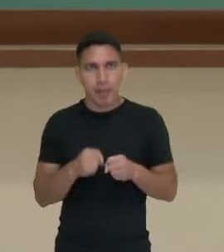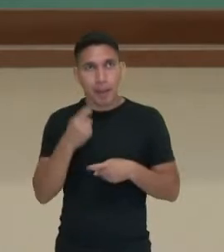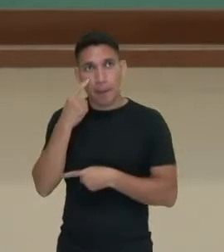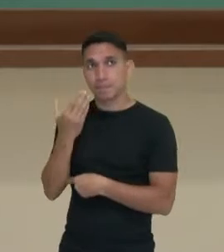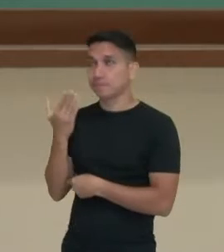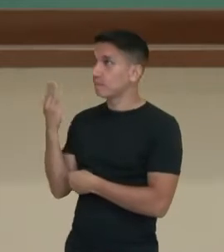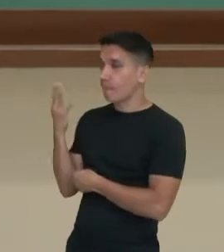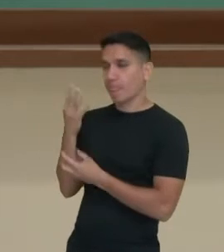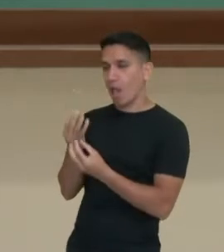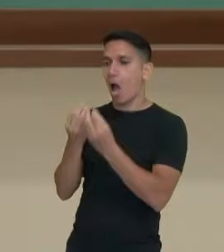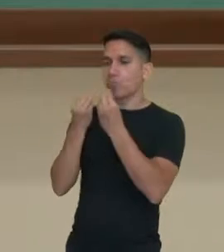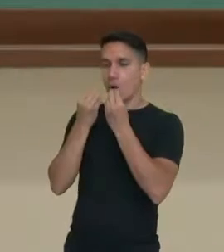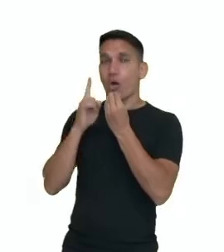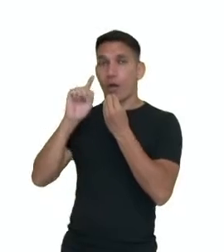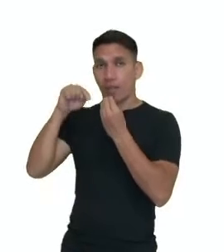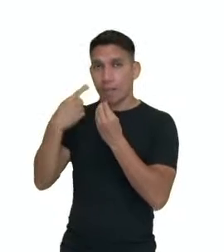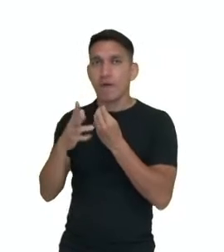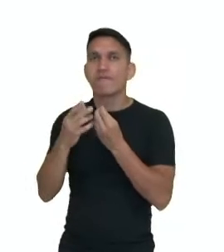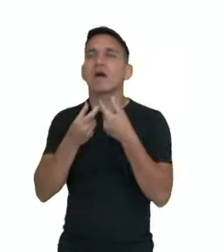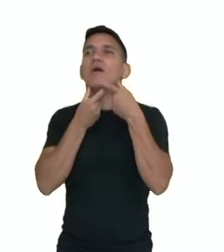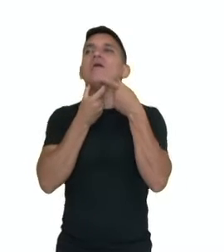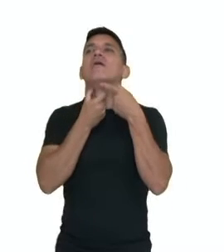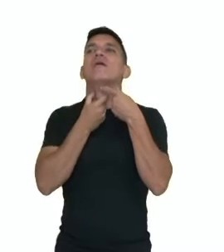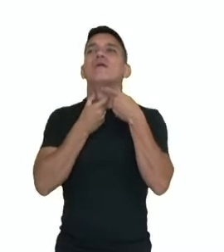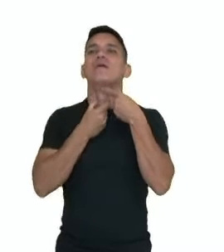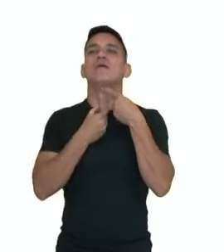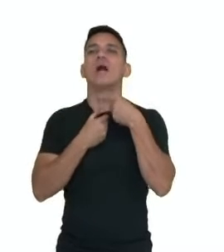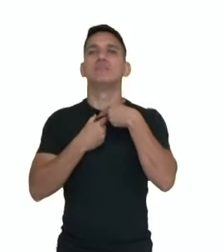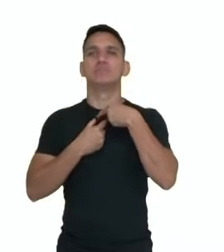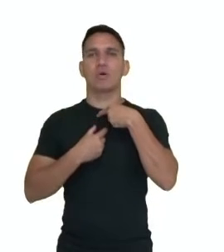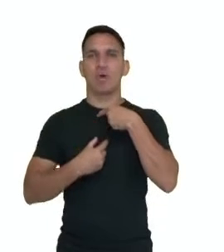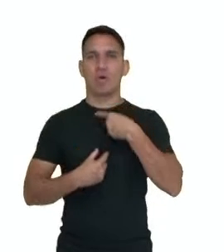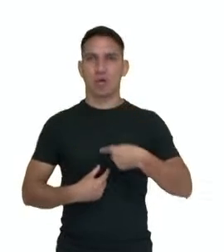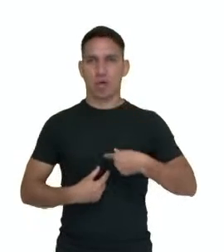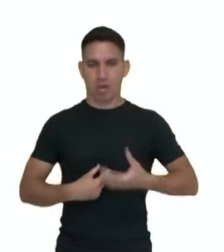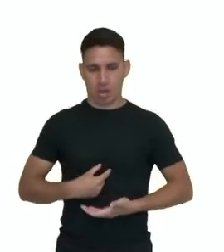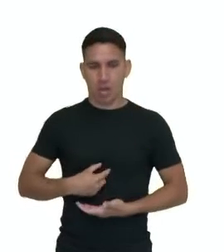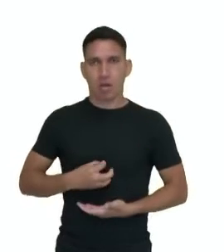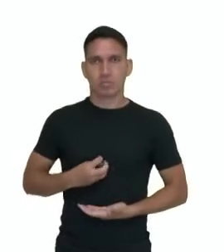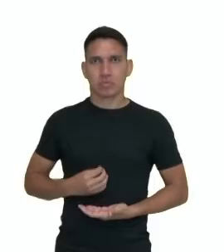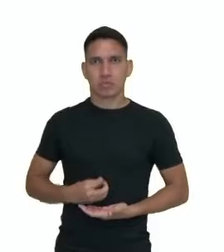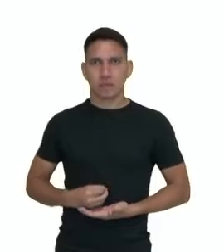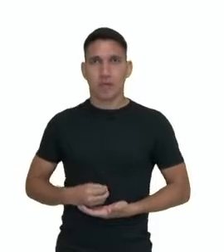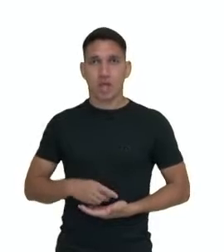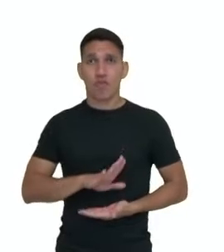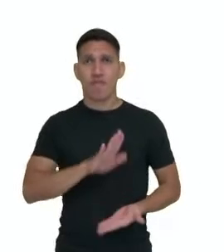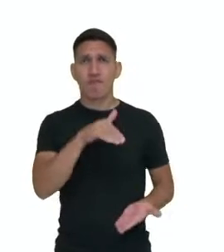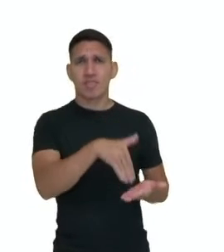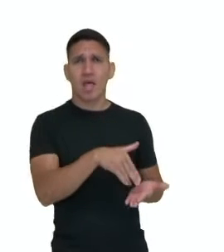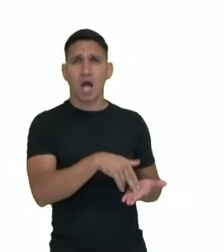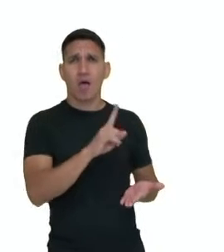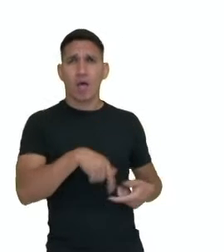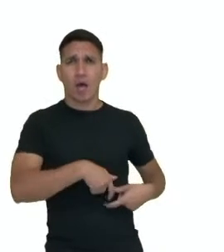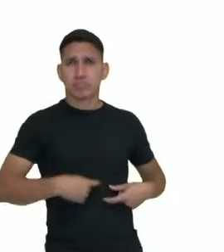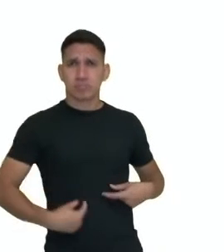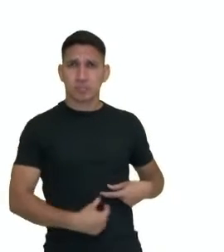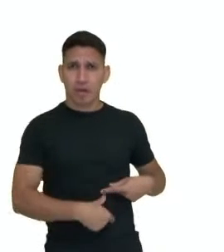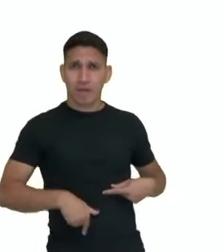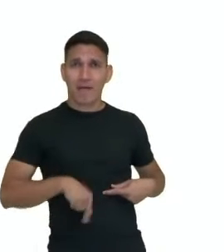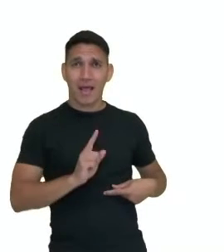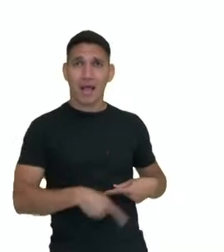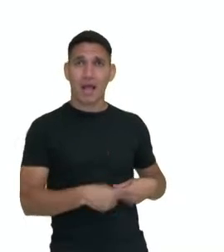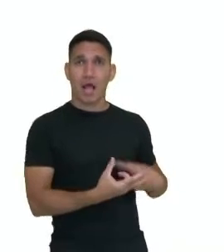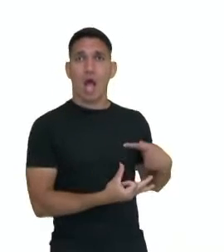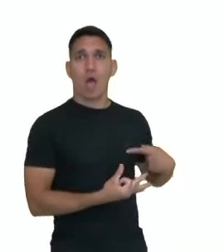a boca, em seguida vem a faringe, o estômago, o esôfago, o estômago, intestino e o ânus que seria a última porção do sistema